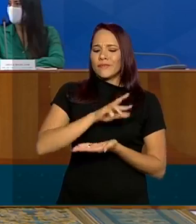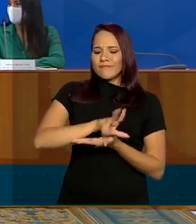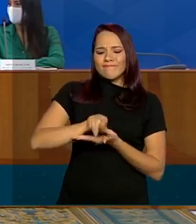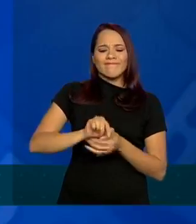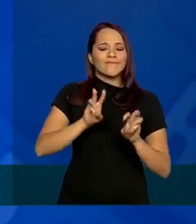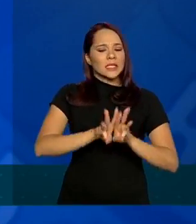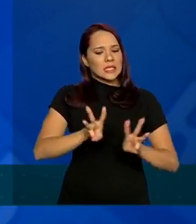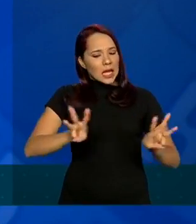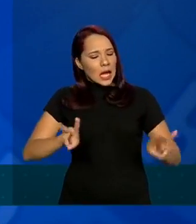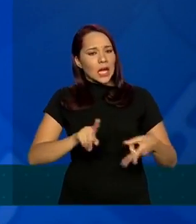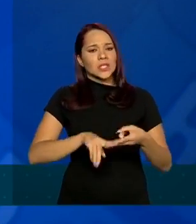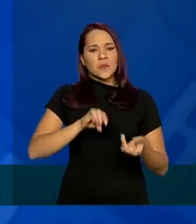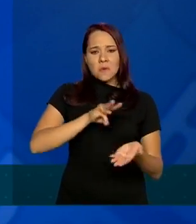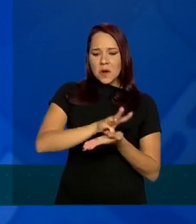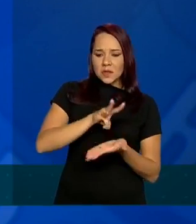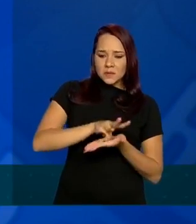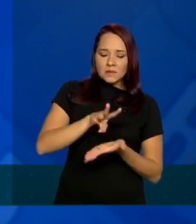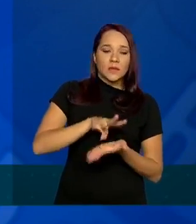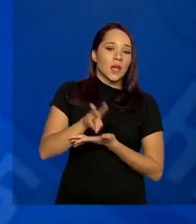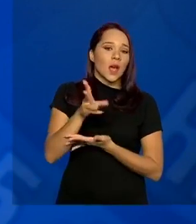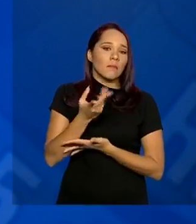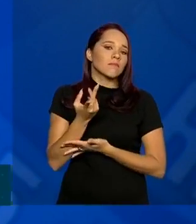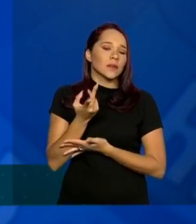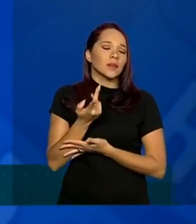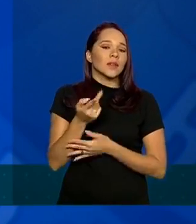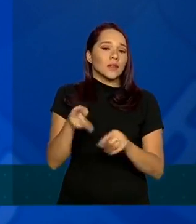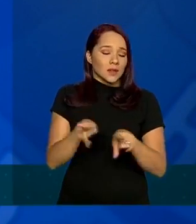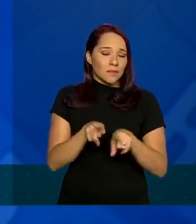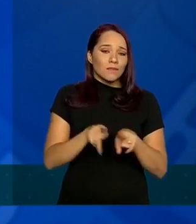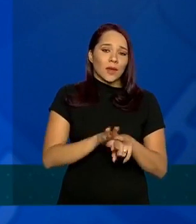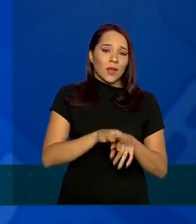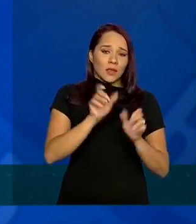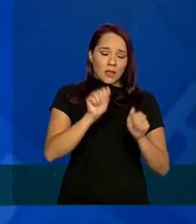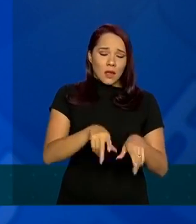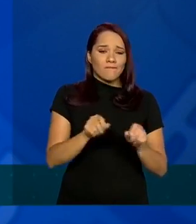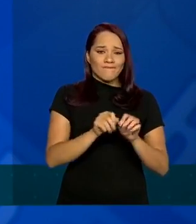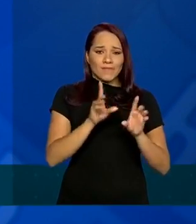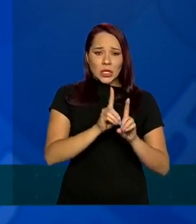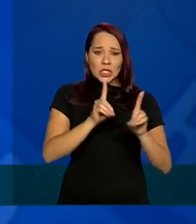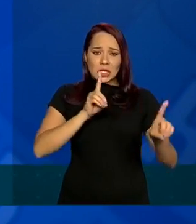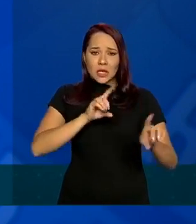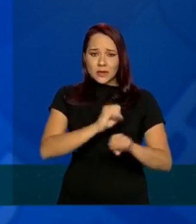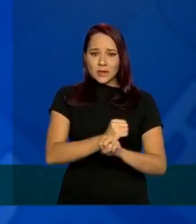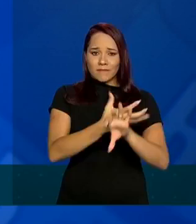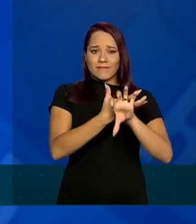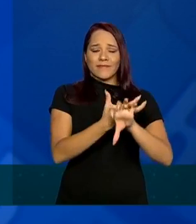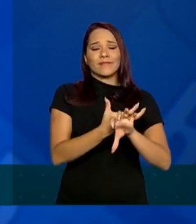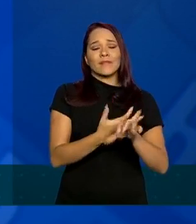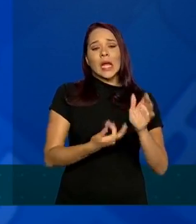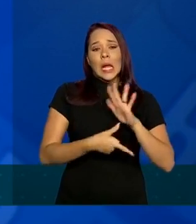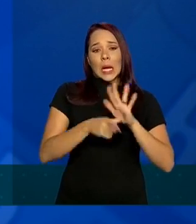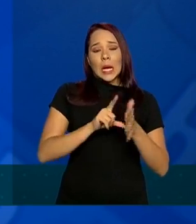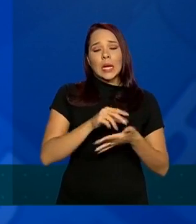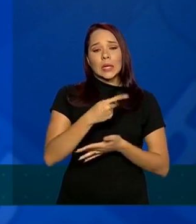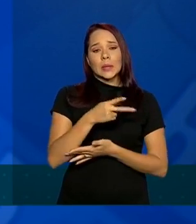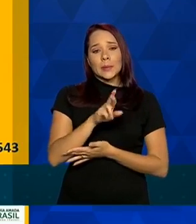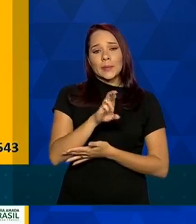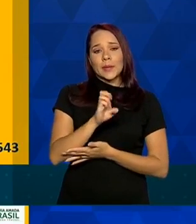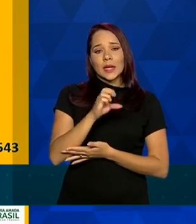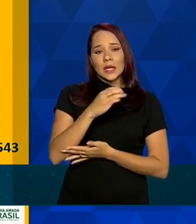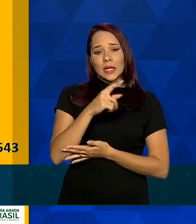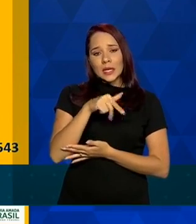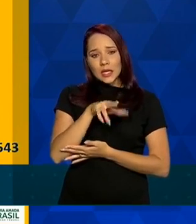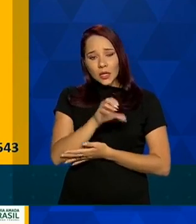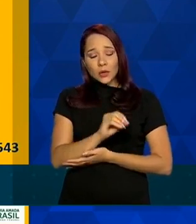site, no WhatsApp, a busca ativa também feita remotamente e atendimento pré-clínico. Além do consultório